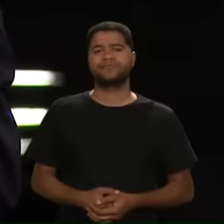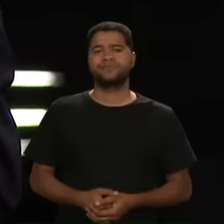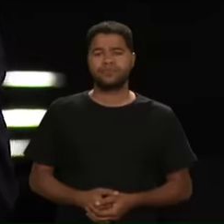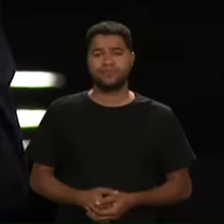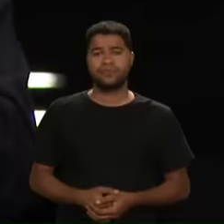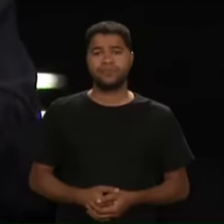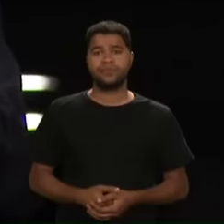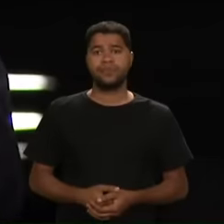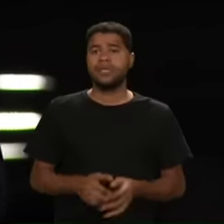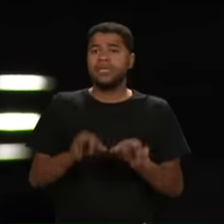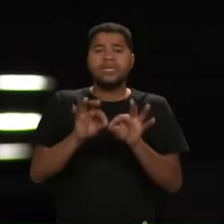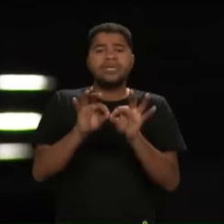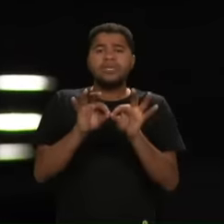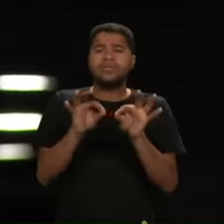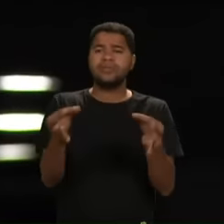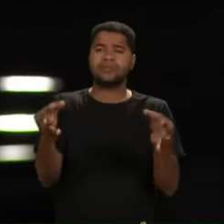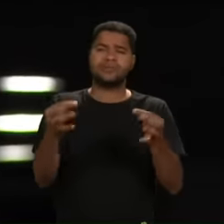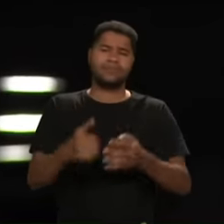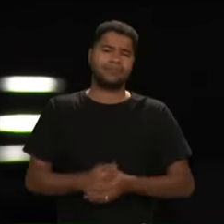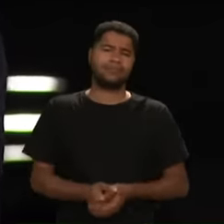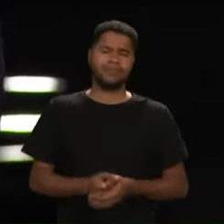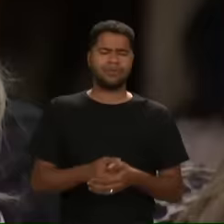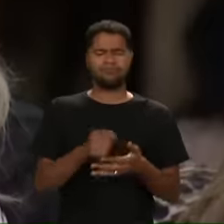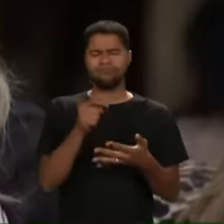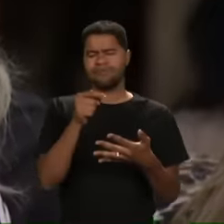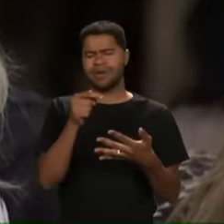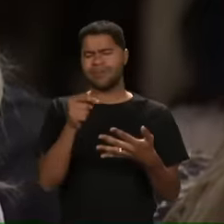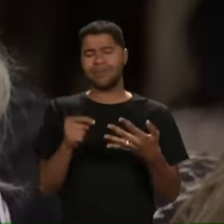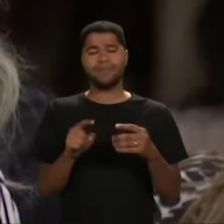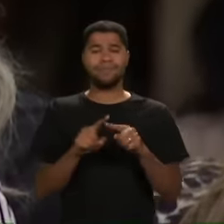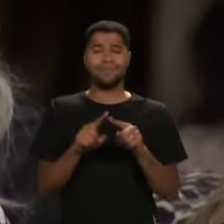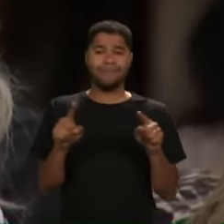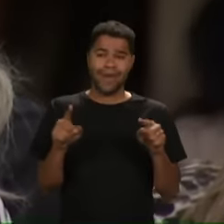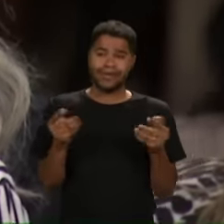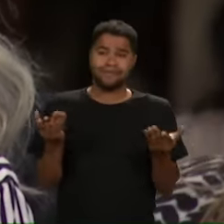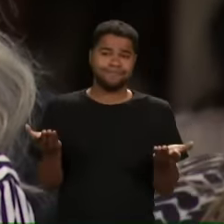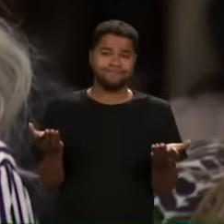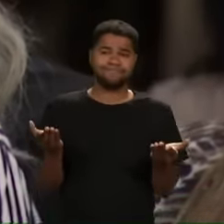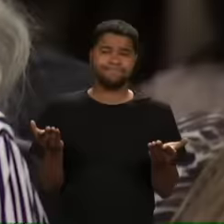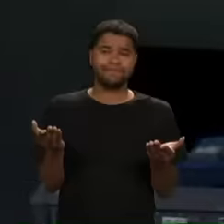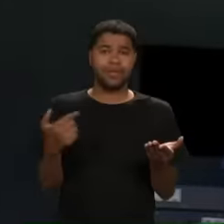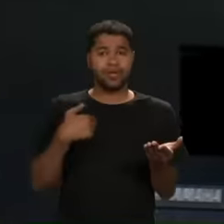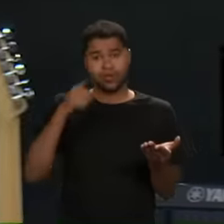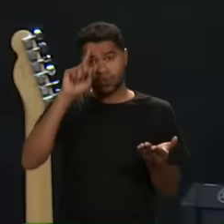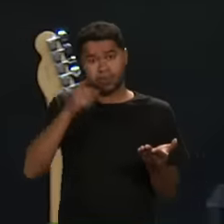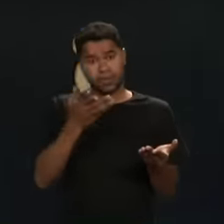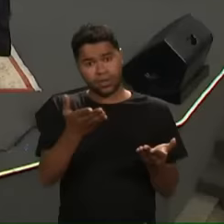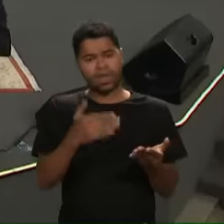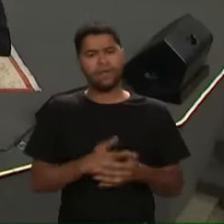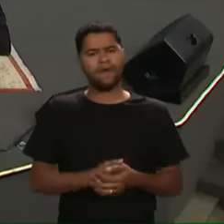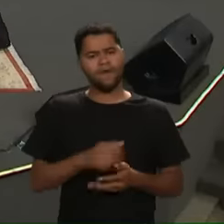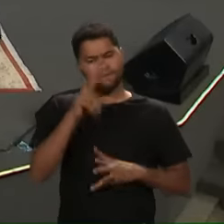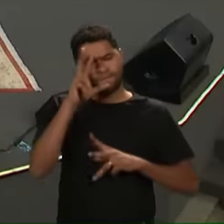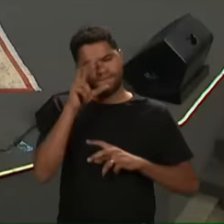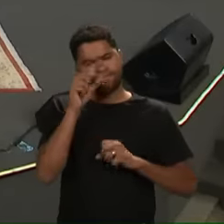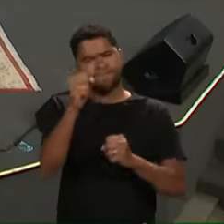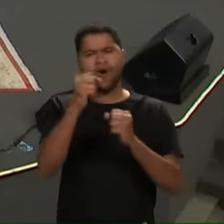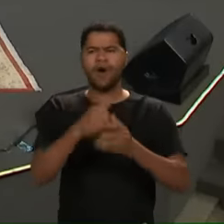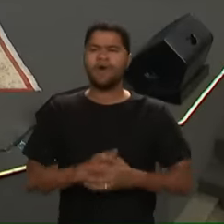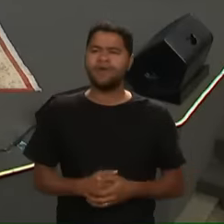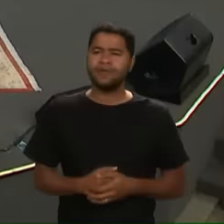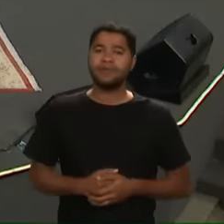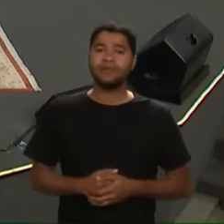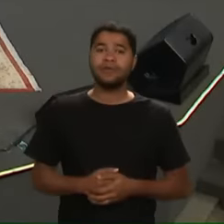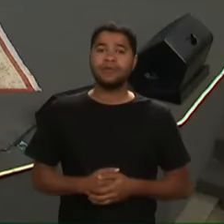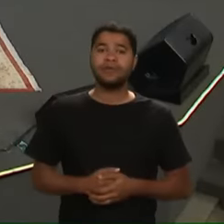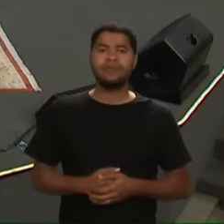É simples Demais Tudo Mas aqui que está Não estou mandando Ser forte Mas